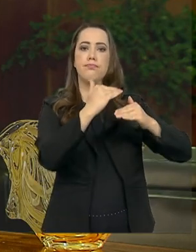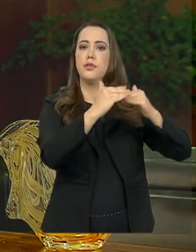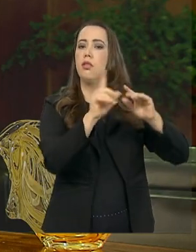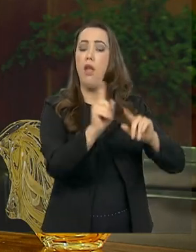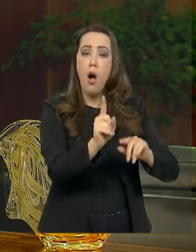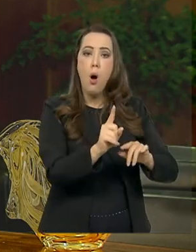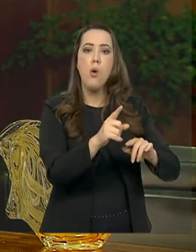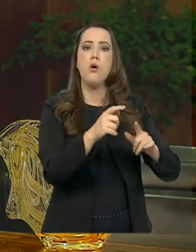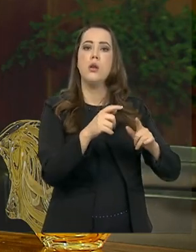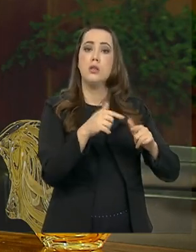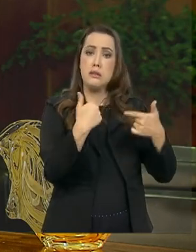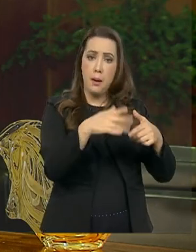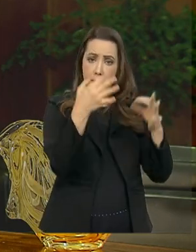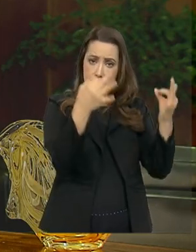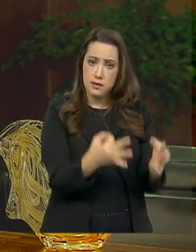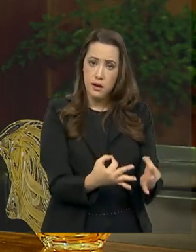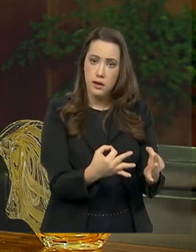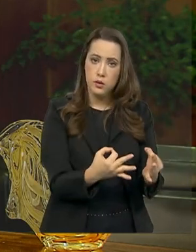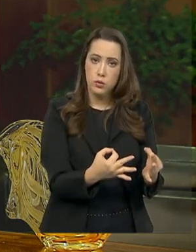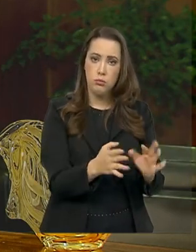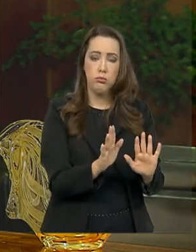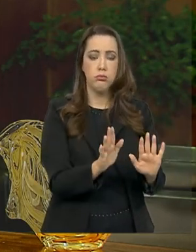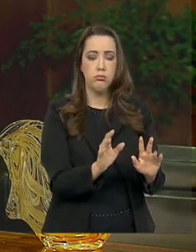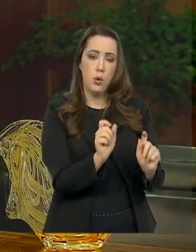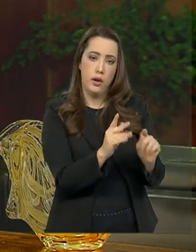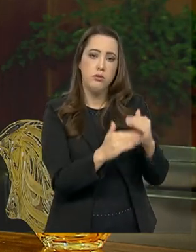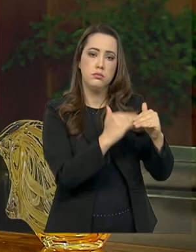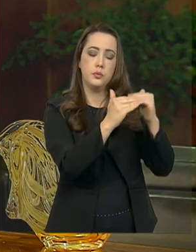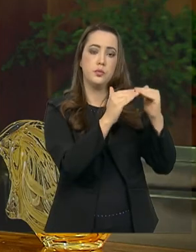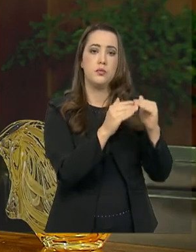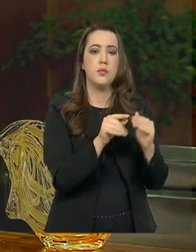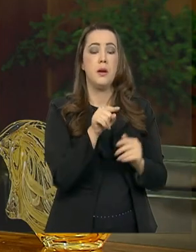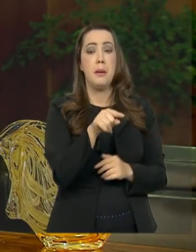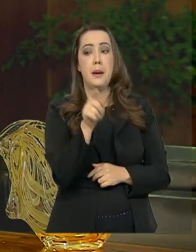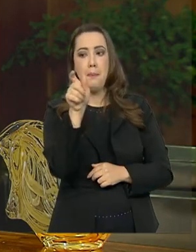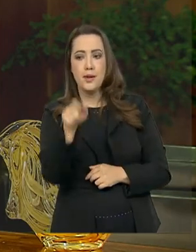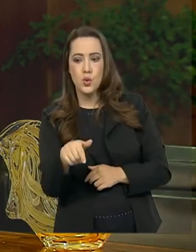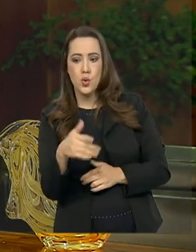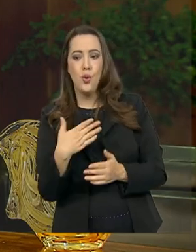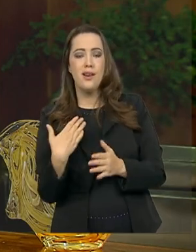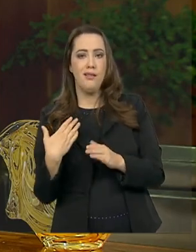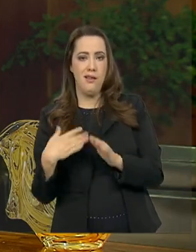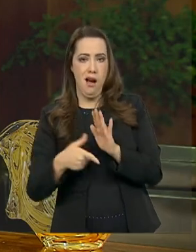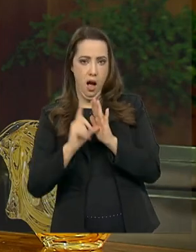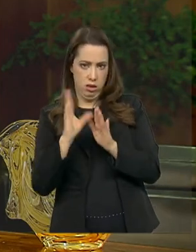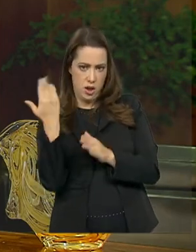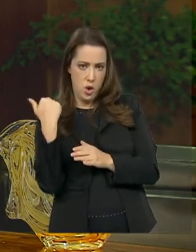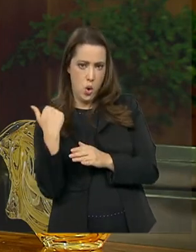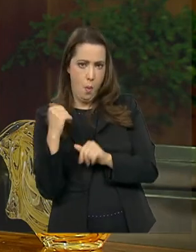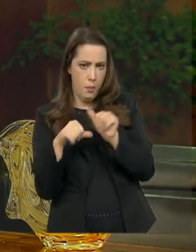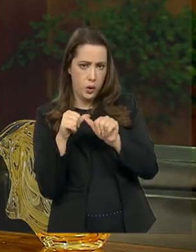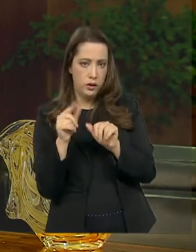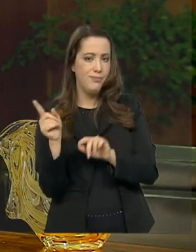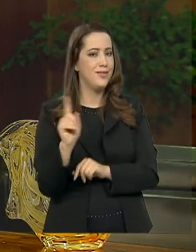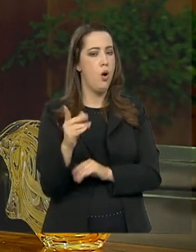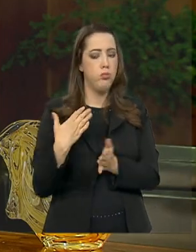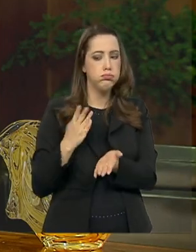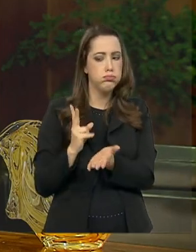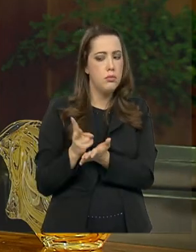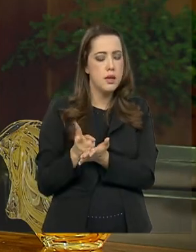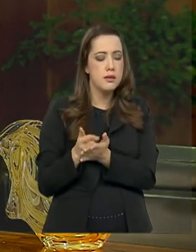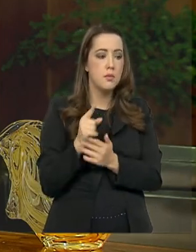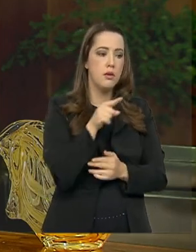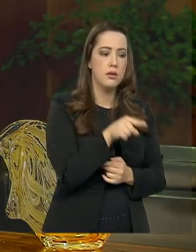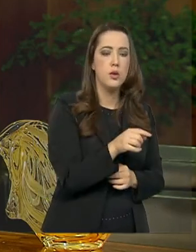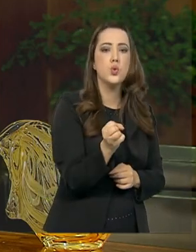altera para quem já está? Mais uma vez, não. Não altera para quem está. As regras estão mantidas. Mas, para aqueles que vierem a ingressar a partir da promulgação da emenda,